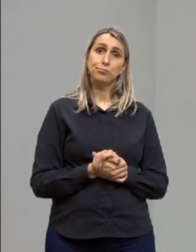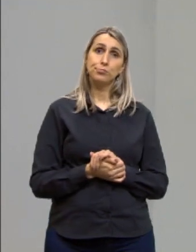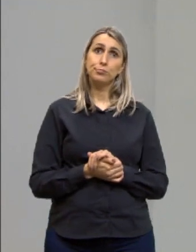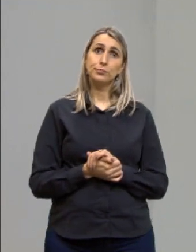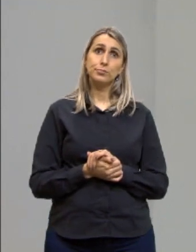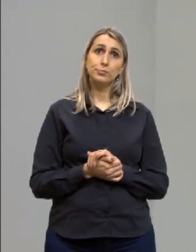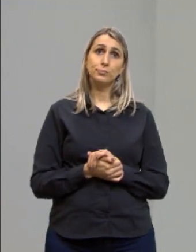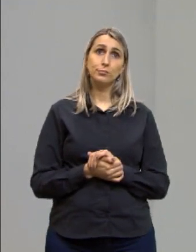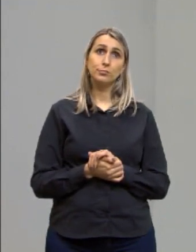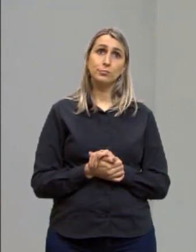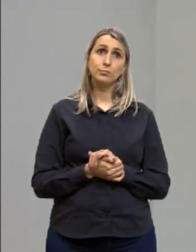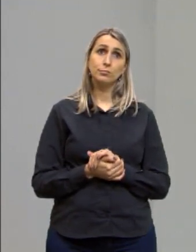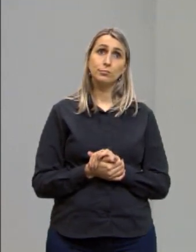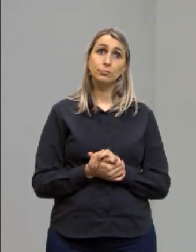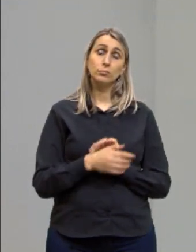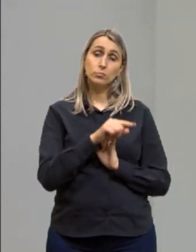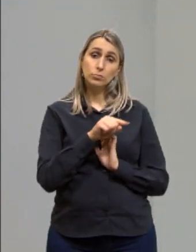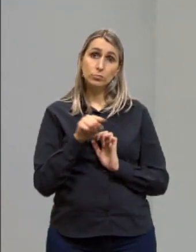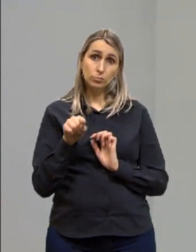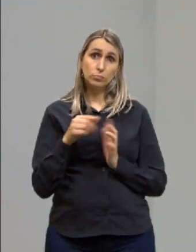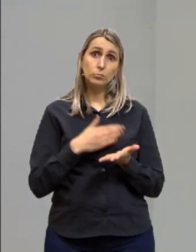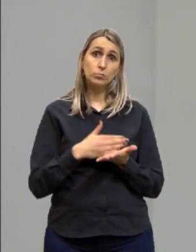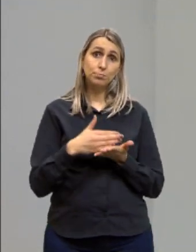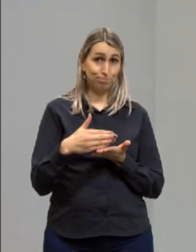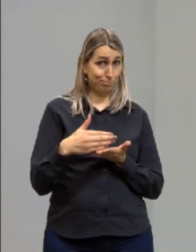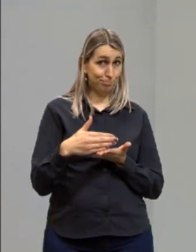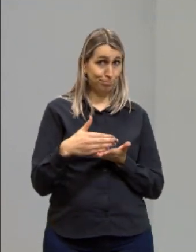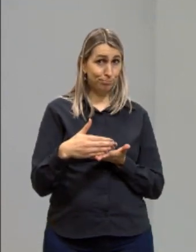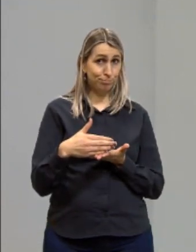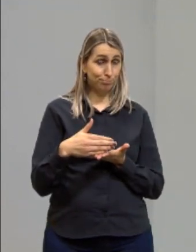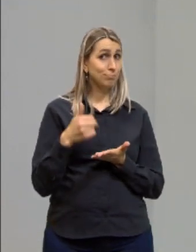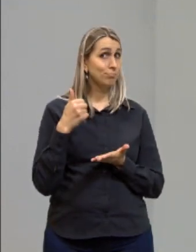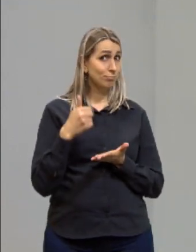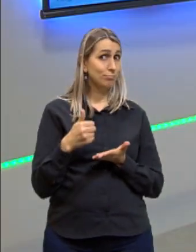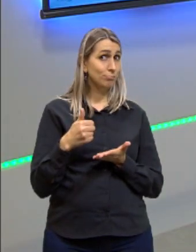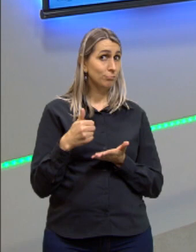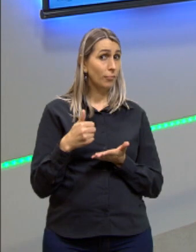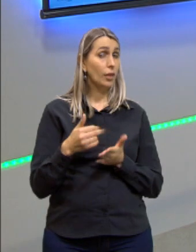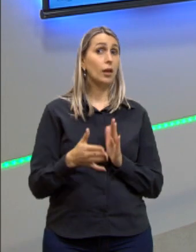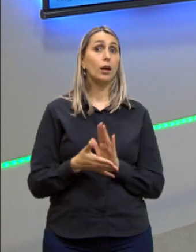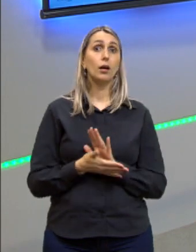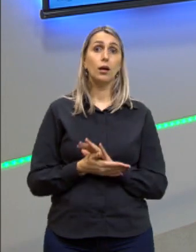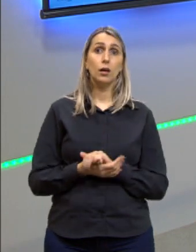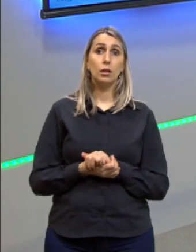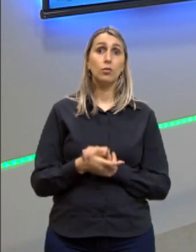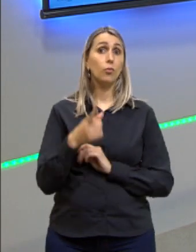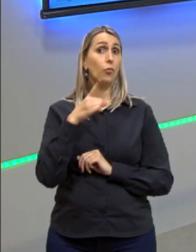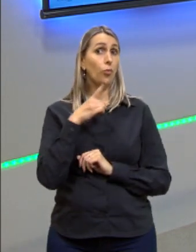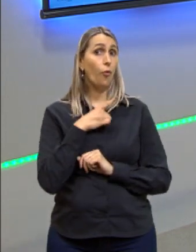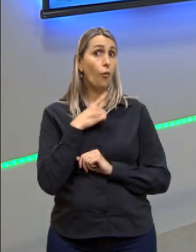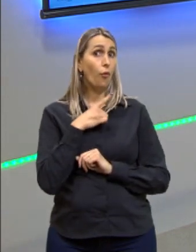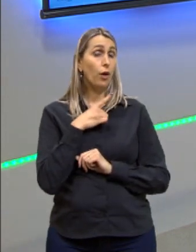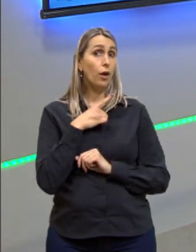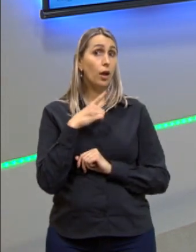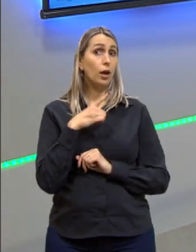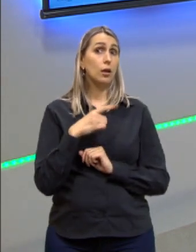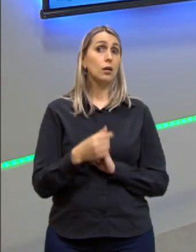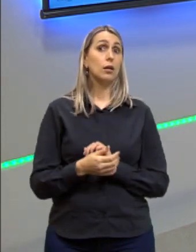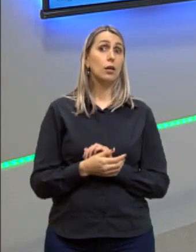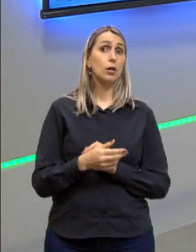Olha aqui, Tá? Isso aqui é o início, tá legal? Aí, gente, a gente vai ter o que a gente chama de